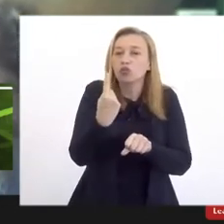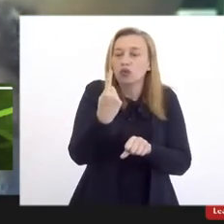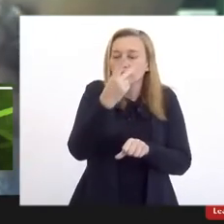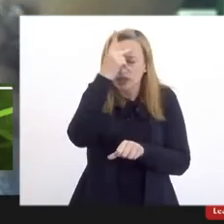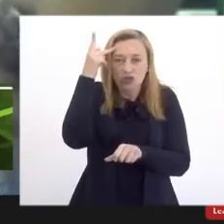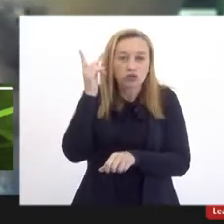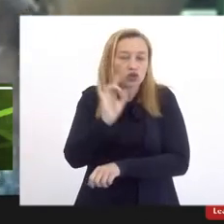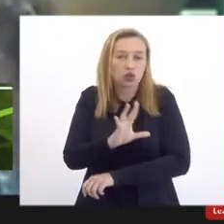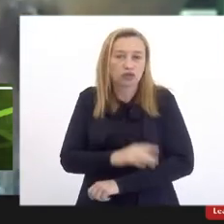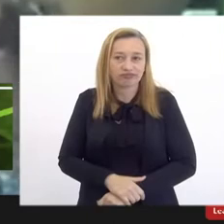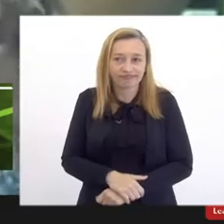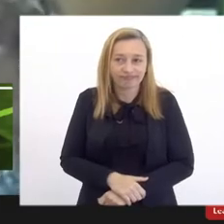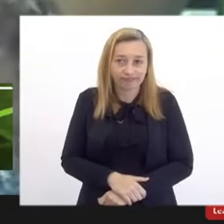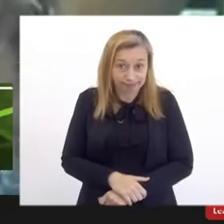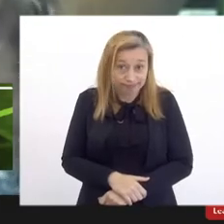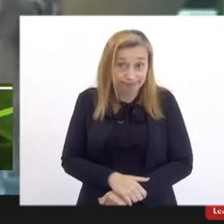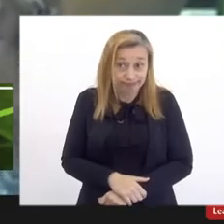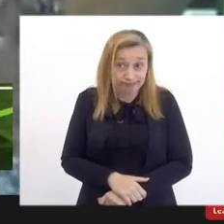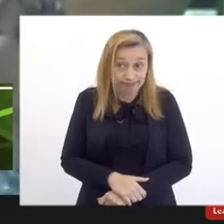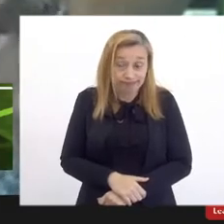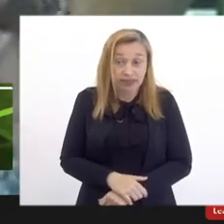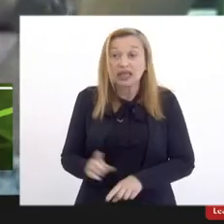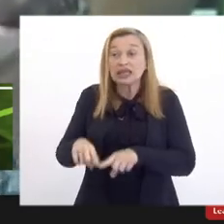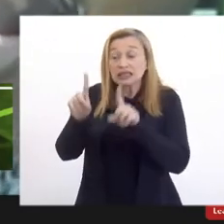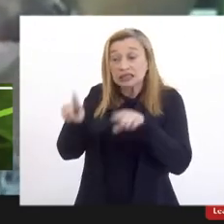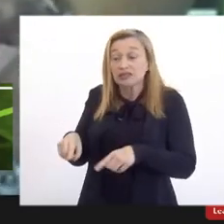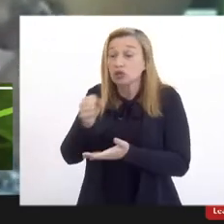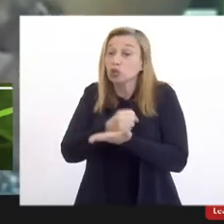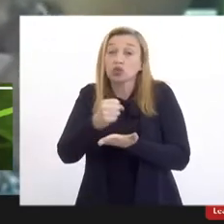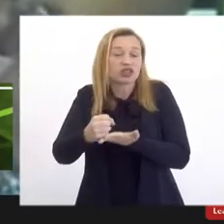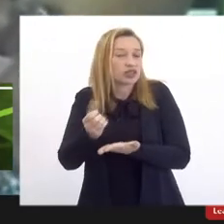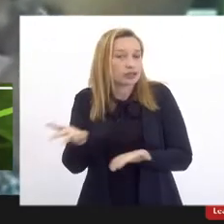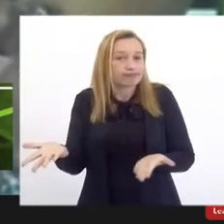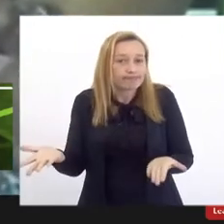do extraquadro e servidores contratados.